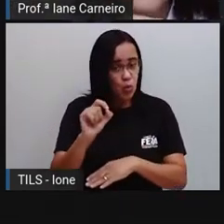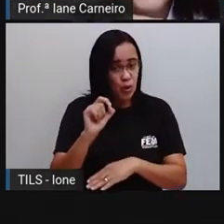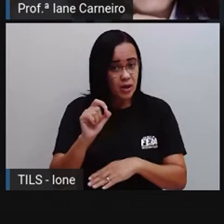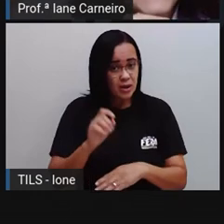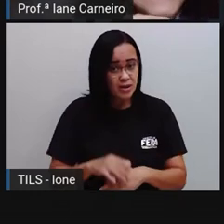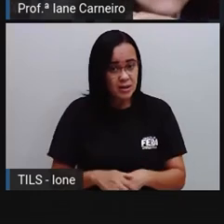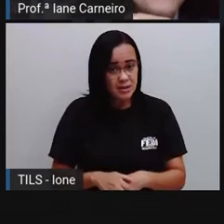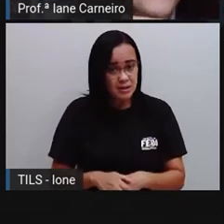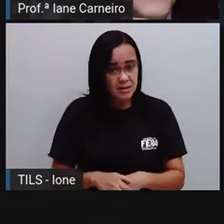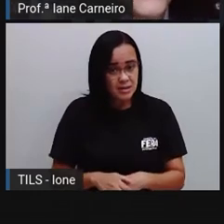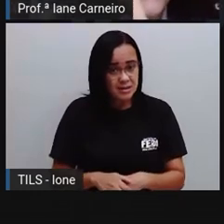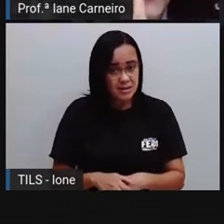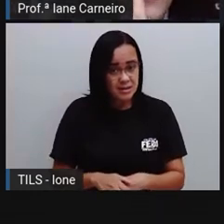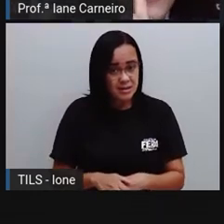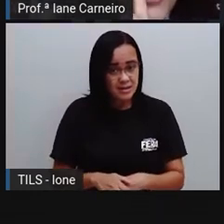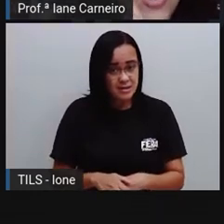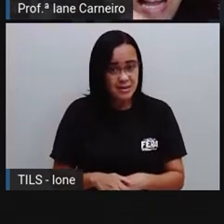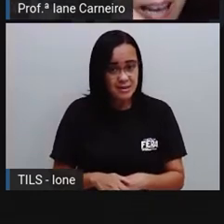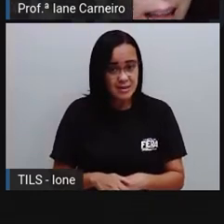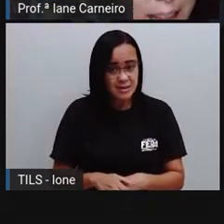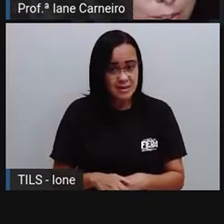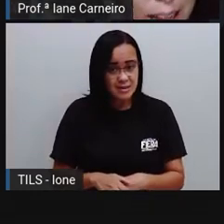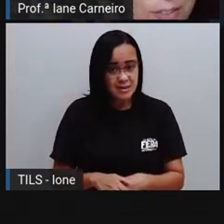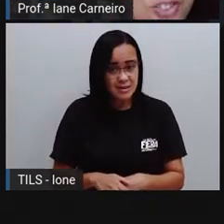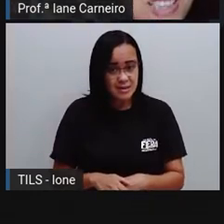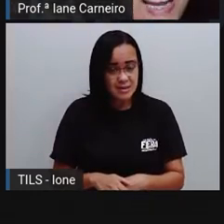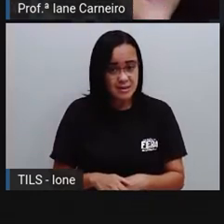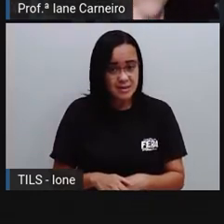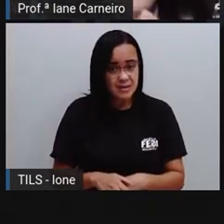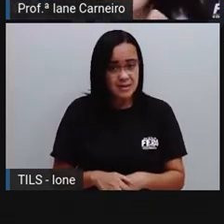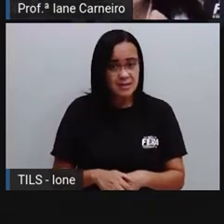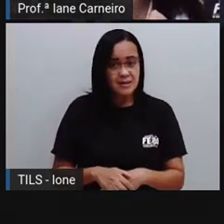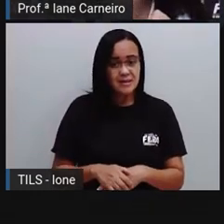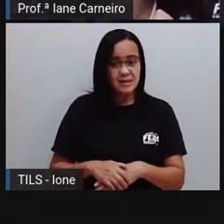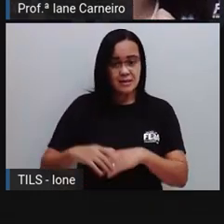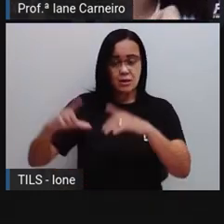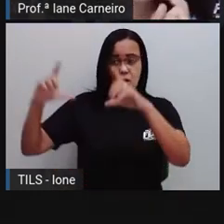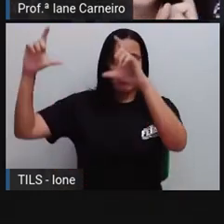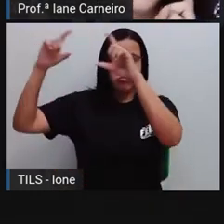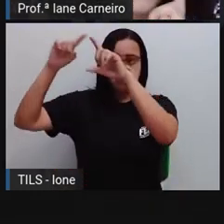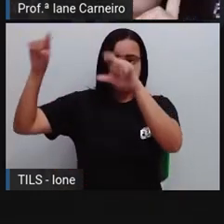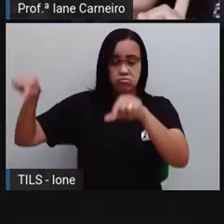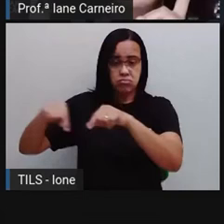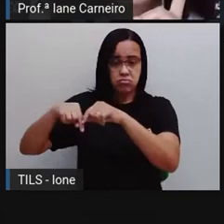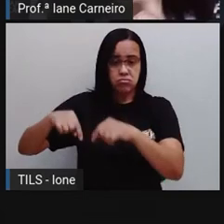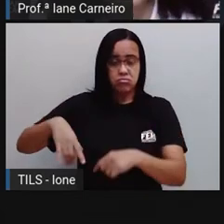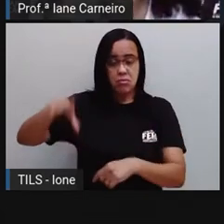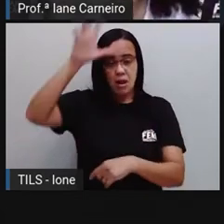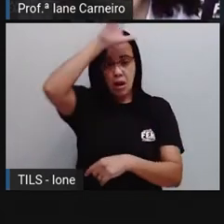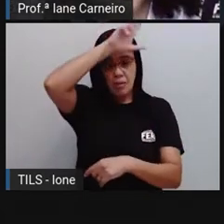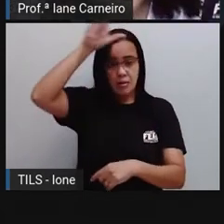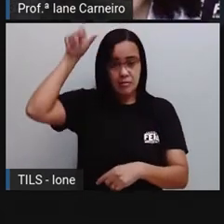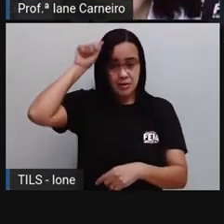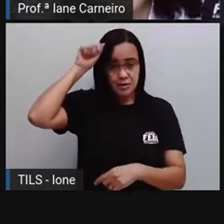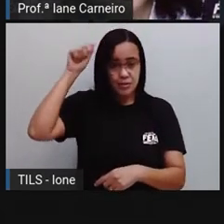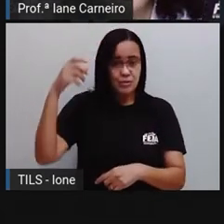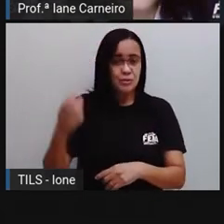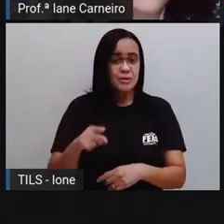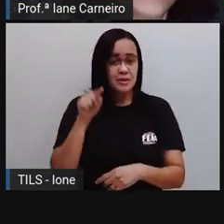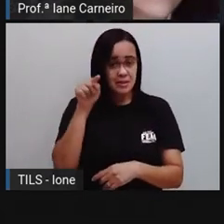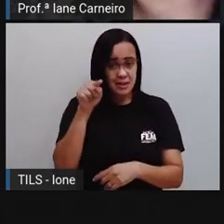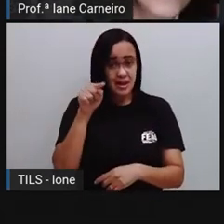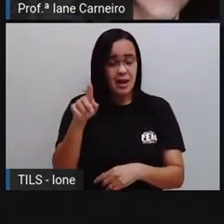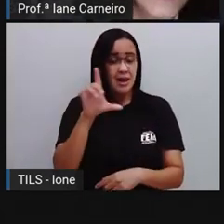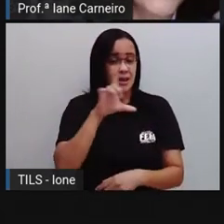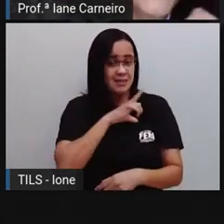O brasão da prefeitura, ó, está lá do lado direito da tela. Então, ó, a menina está do lado direito do brasão